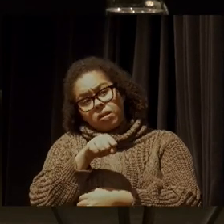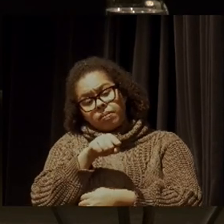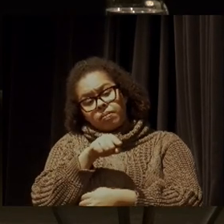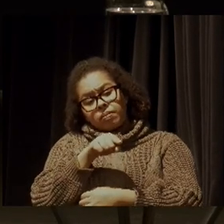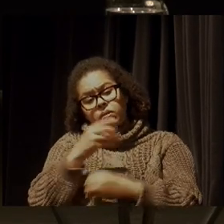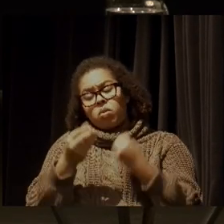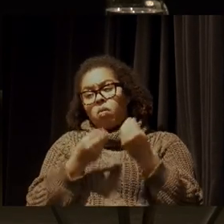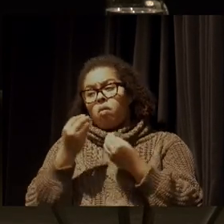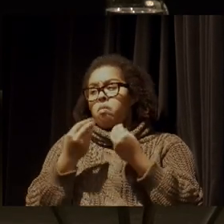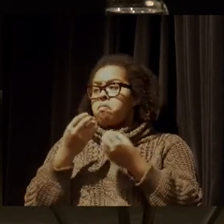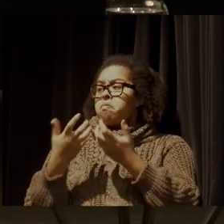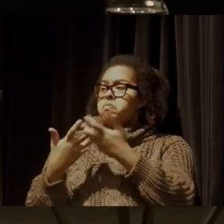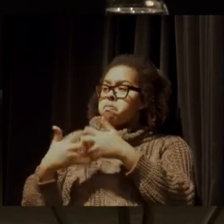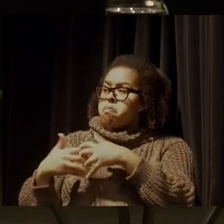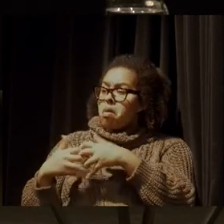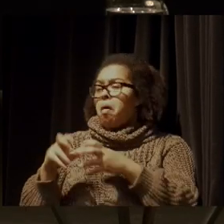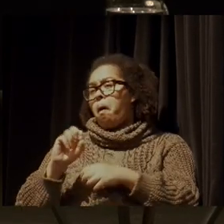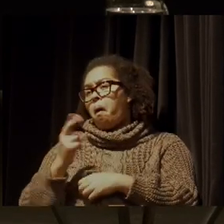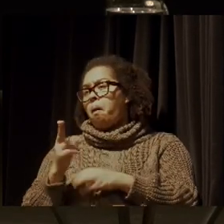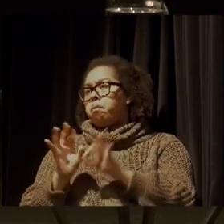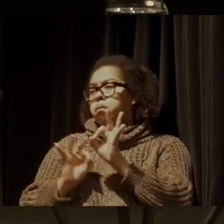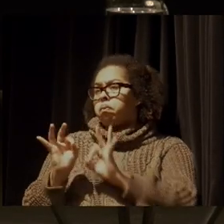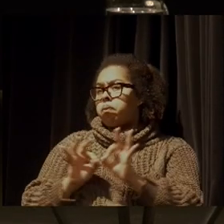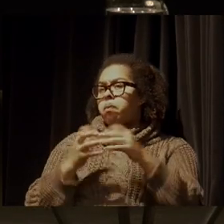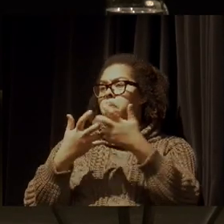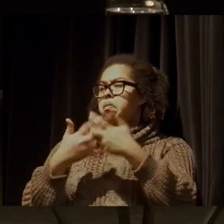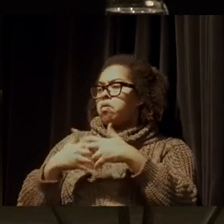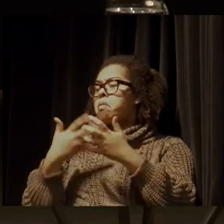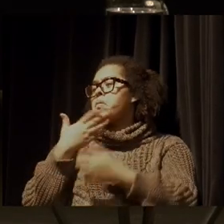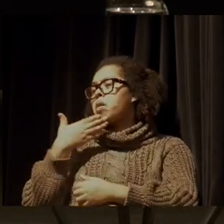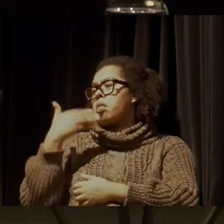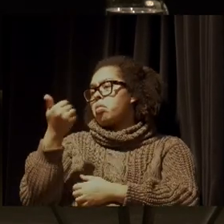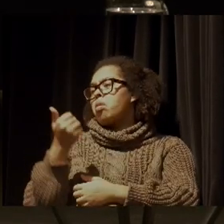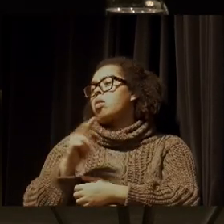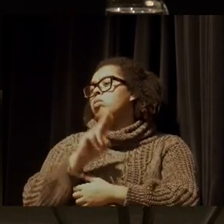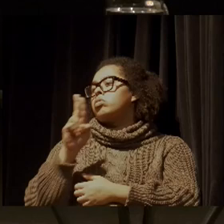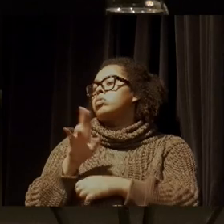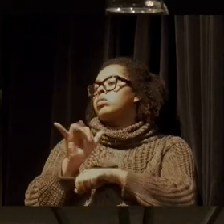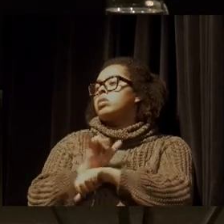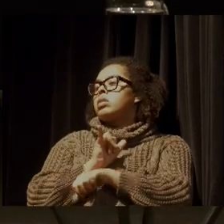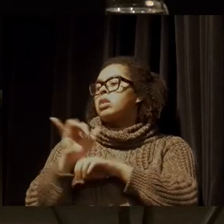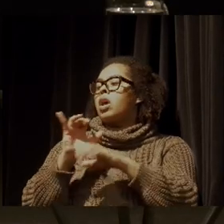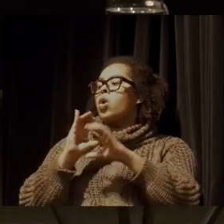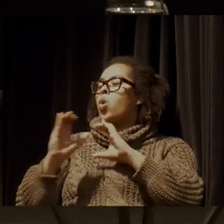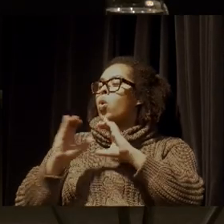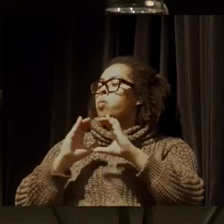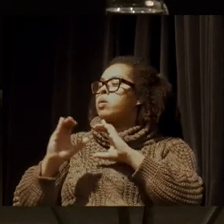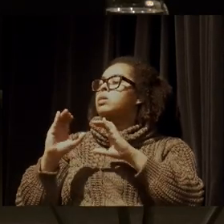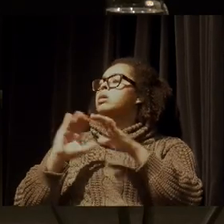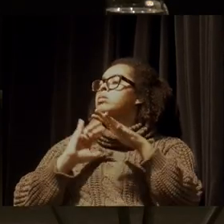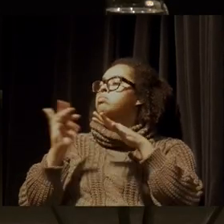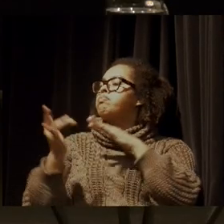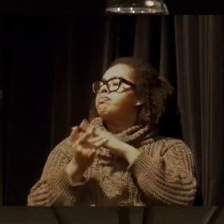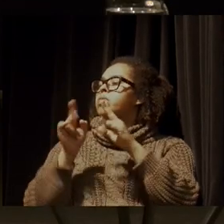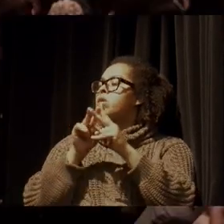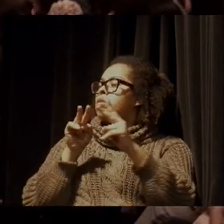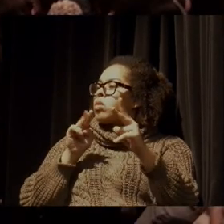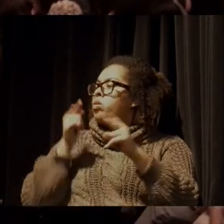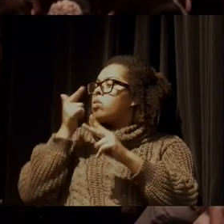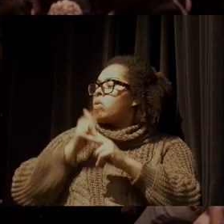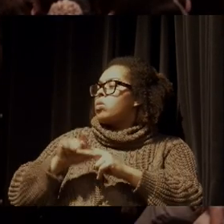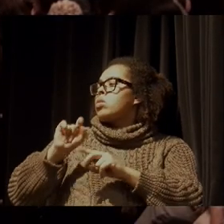tem funcionado ou precisa funcionar melhor no uso da comunicação digital para gerar essa,